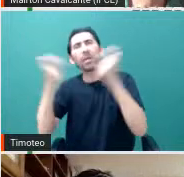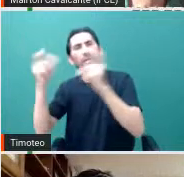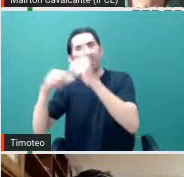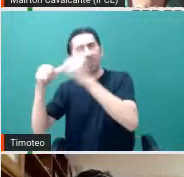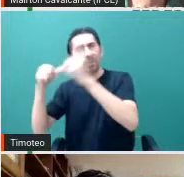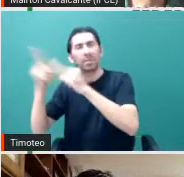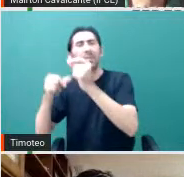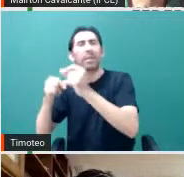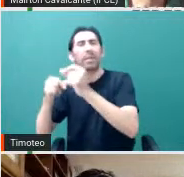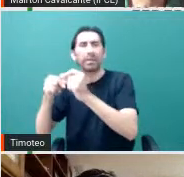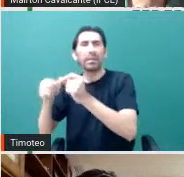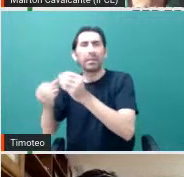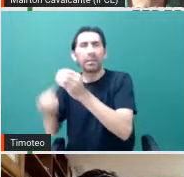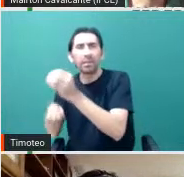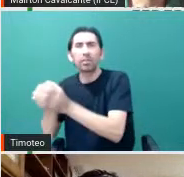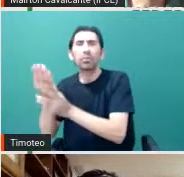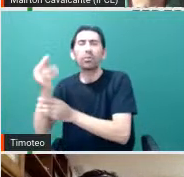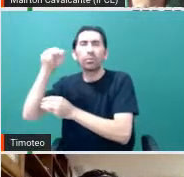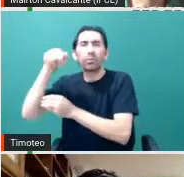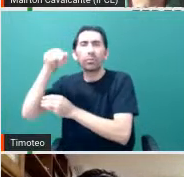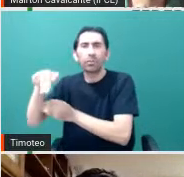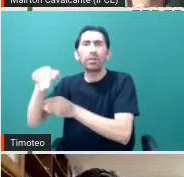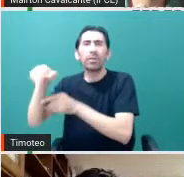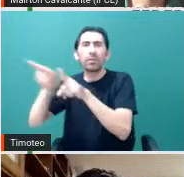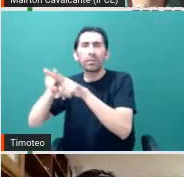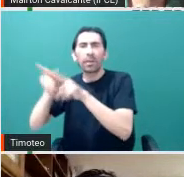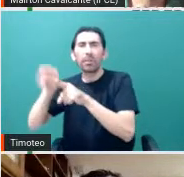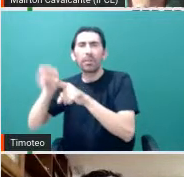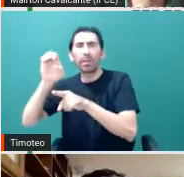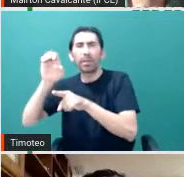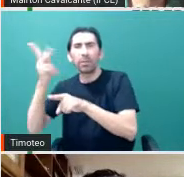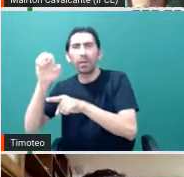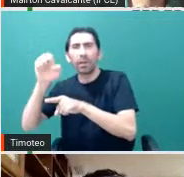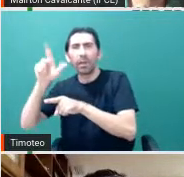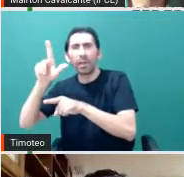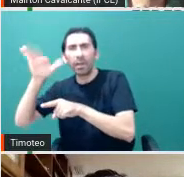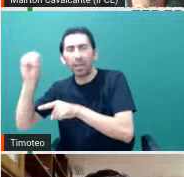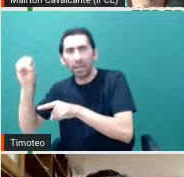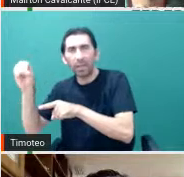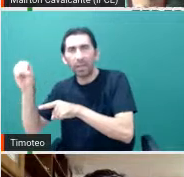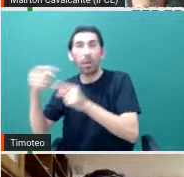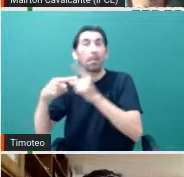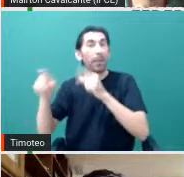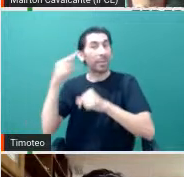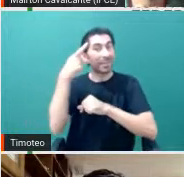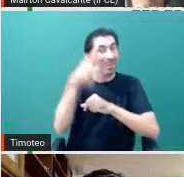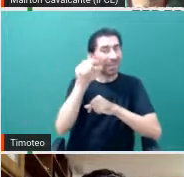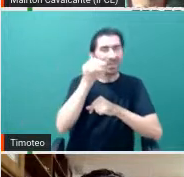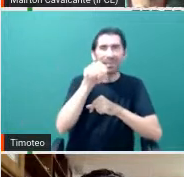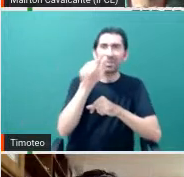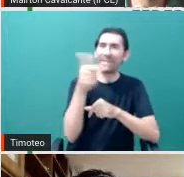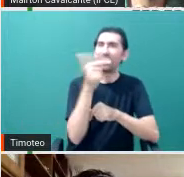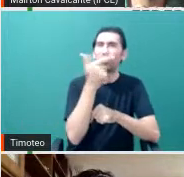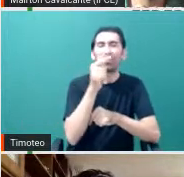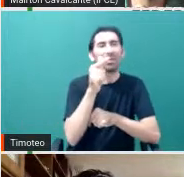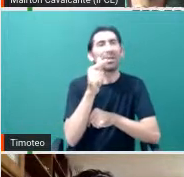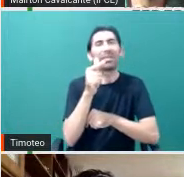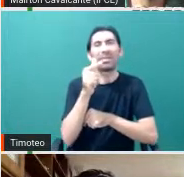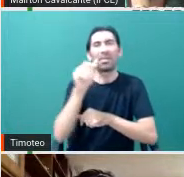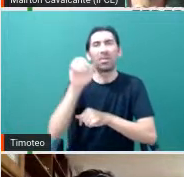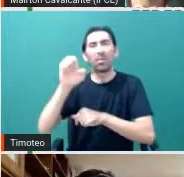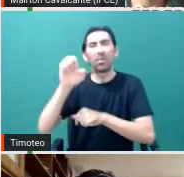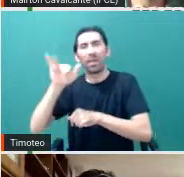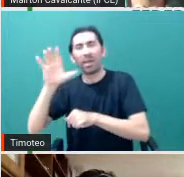formou hidrogênio e hélio, mas essa estrela não tem nem hidrogênio e hélio e tem oxigênio na